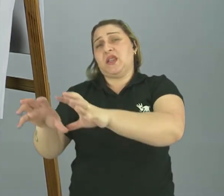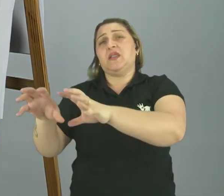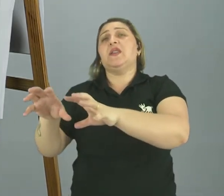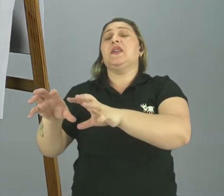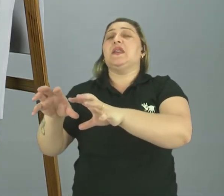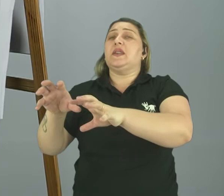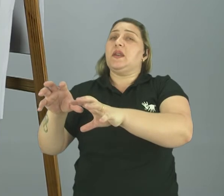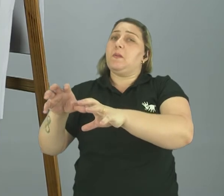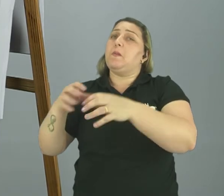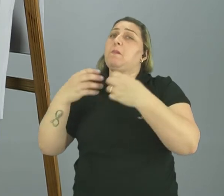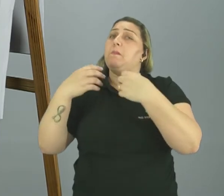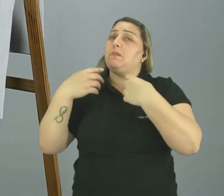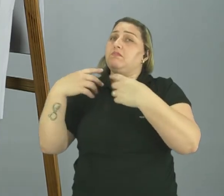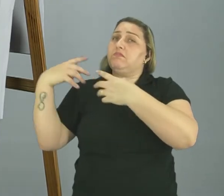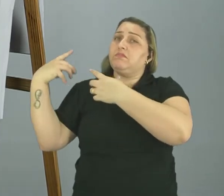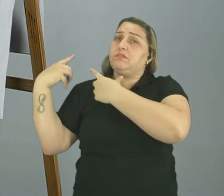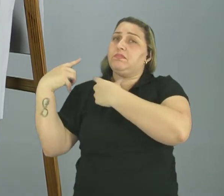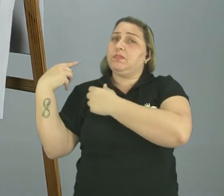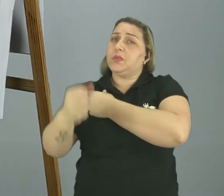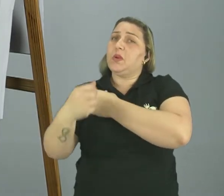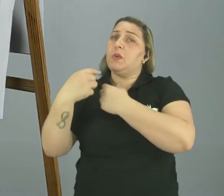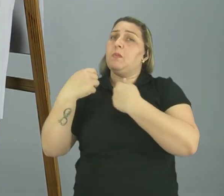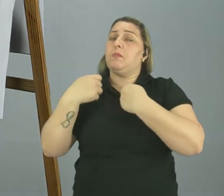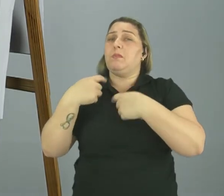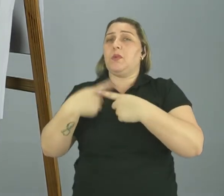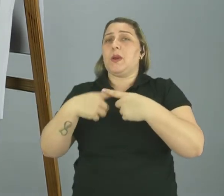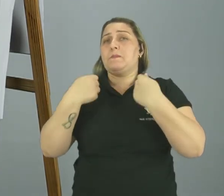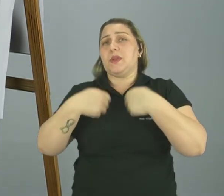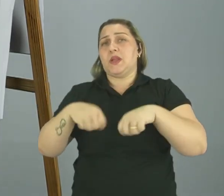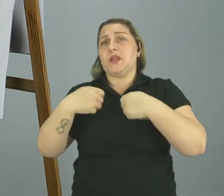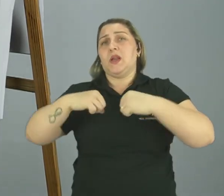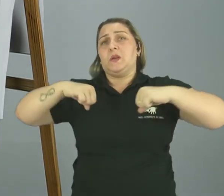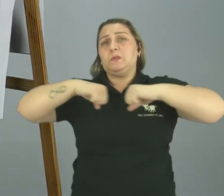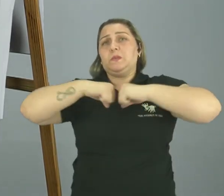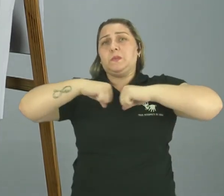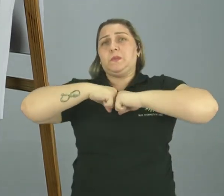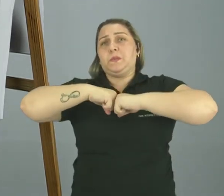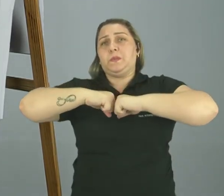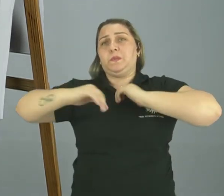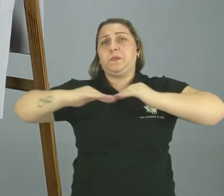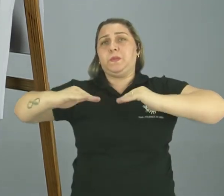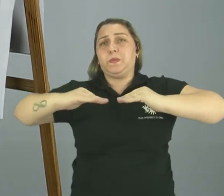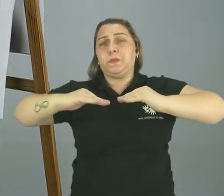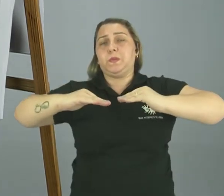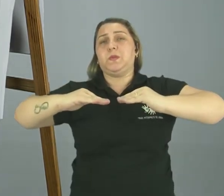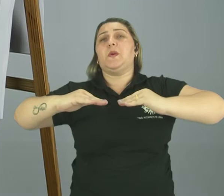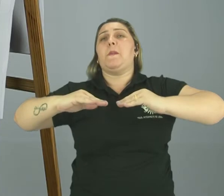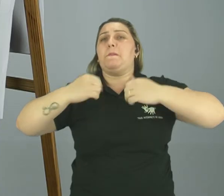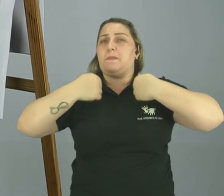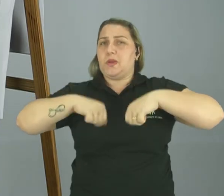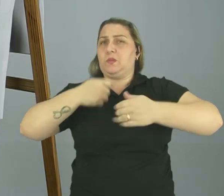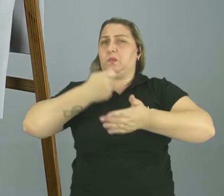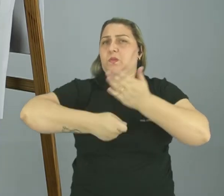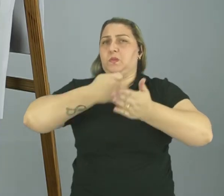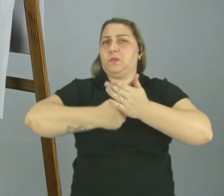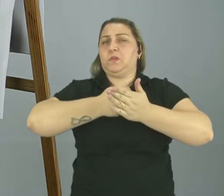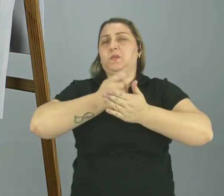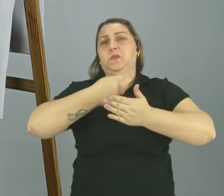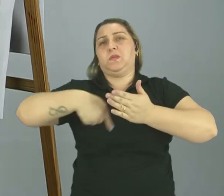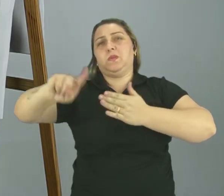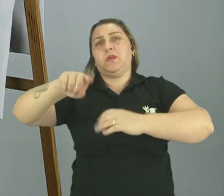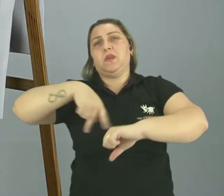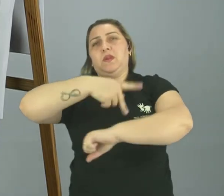Elas saíram por necessidade Os haitianos Por conta do terremoto, como vocês viram Eles se viram obrigados a sair de seu